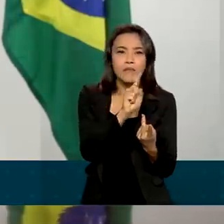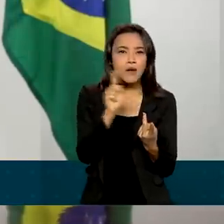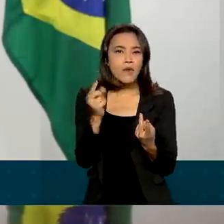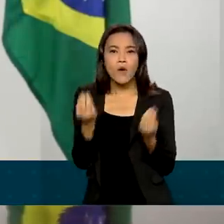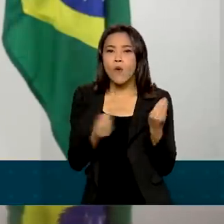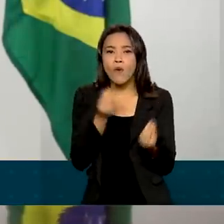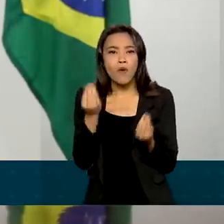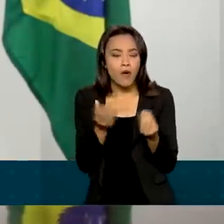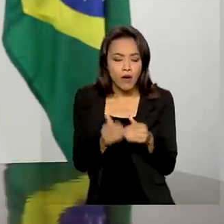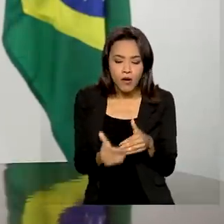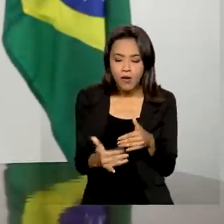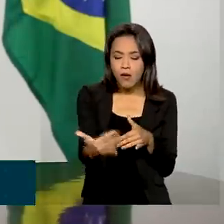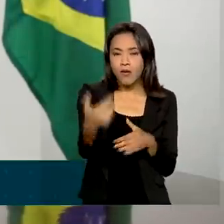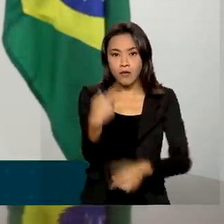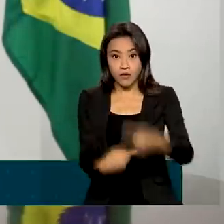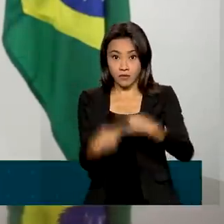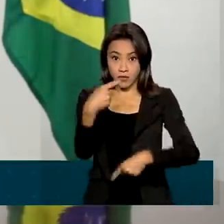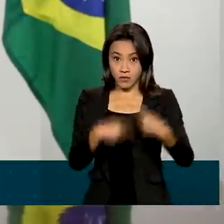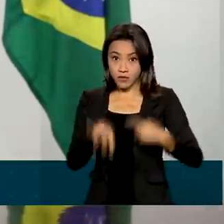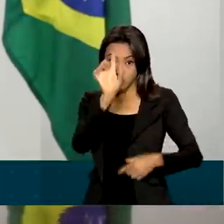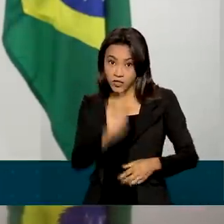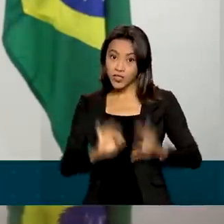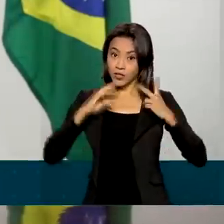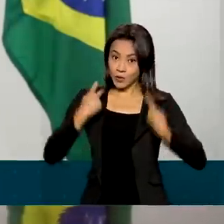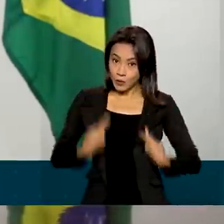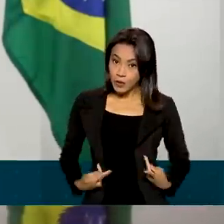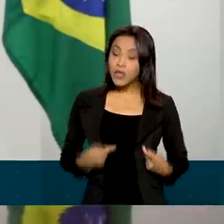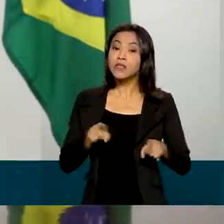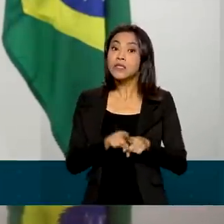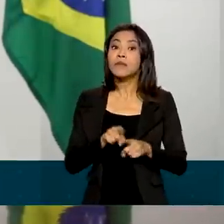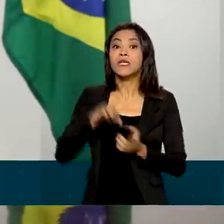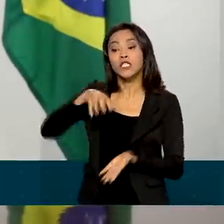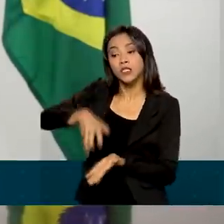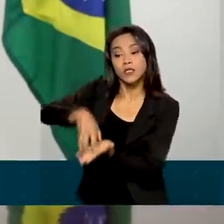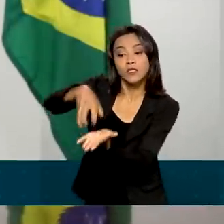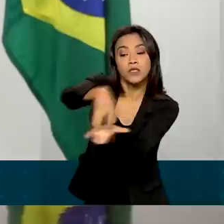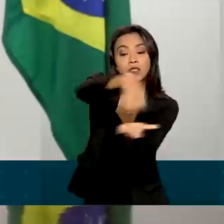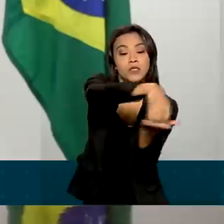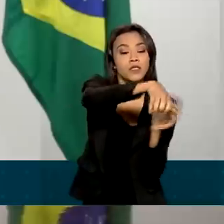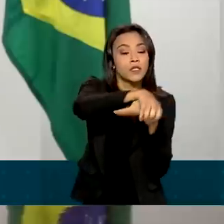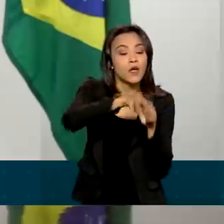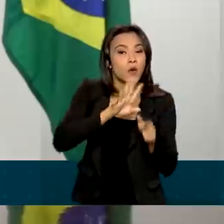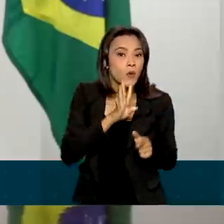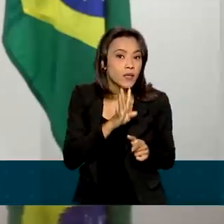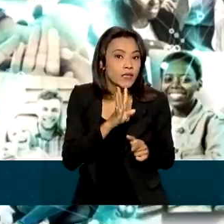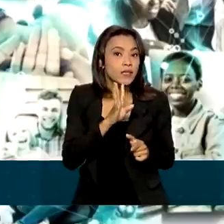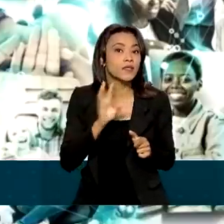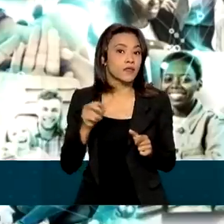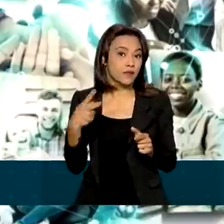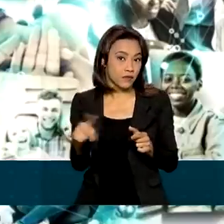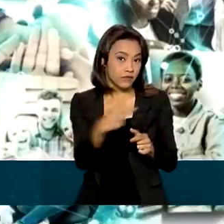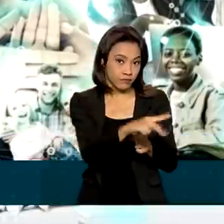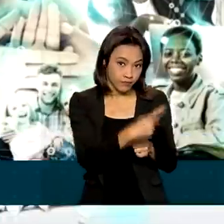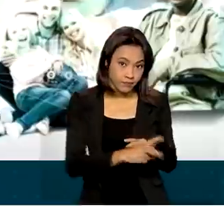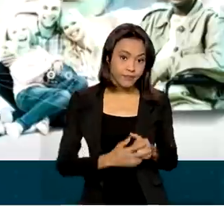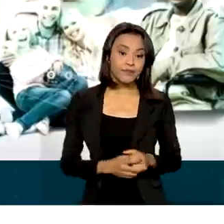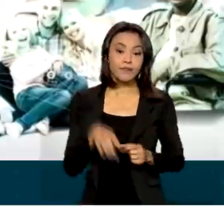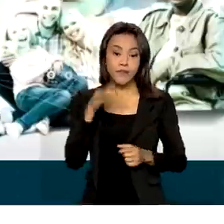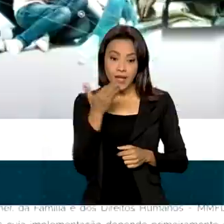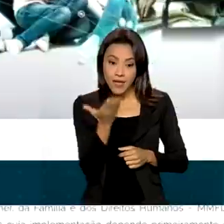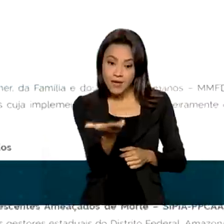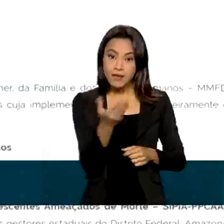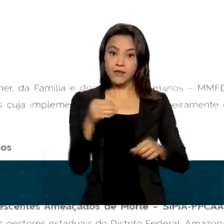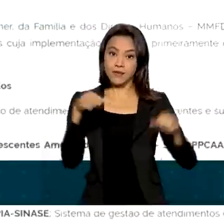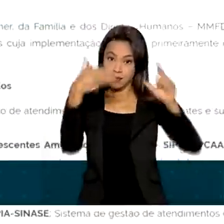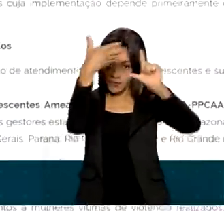políticas de direitos humanos e de suas instituições e de instâncias participativas. O Sistema Integrado